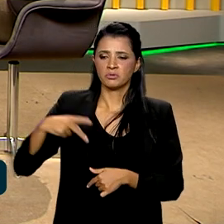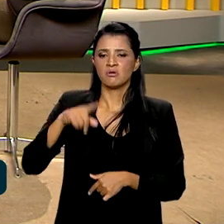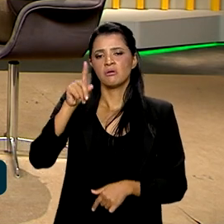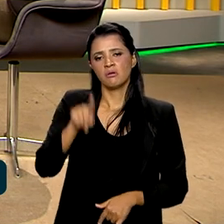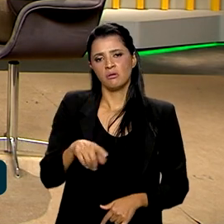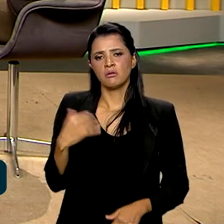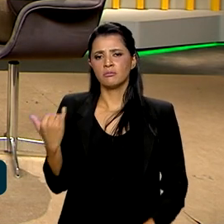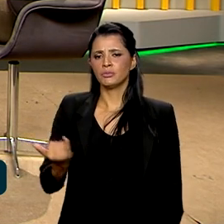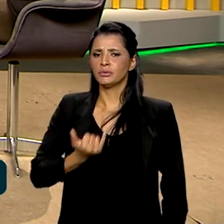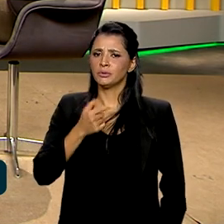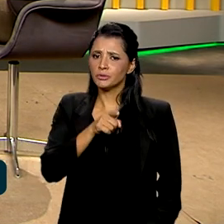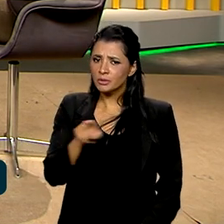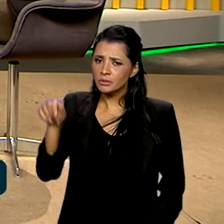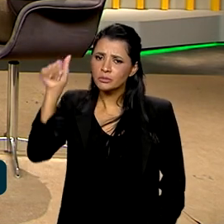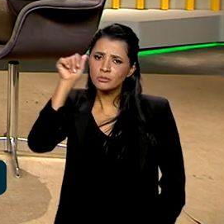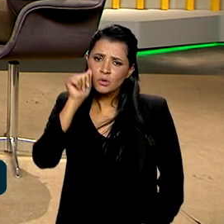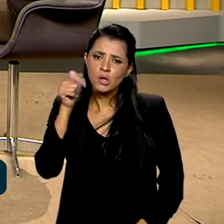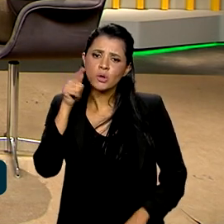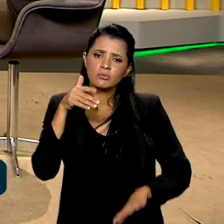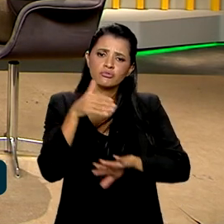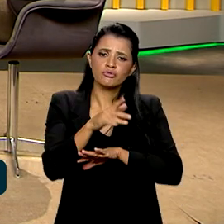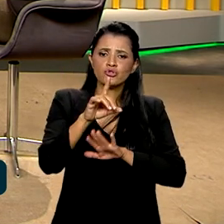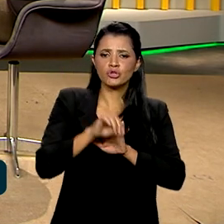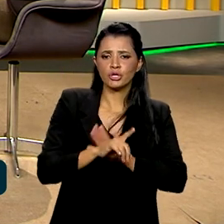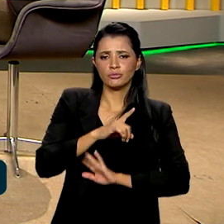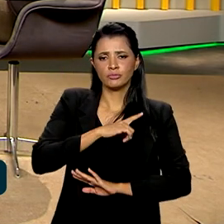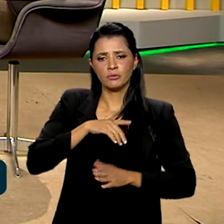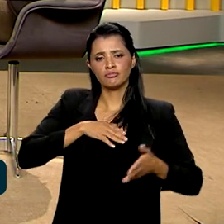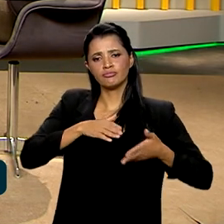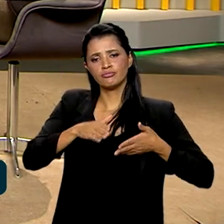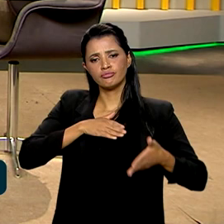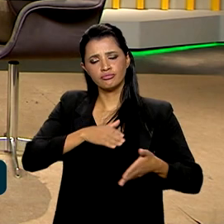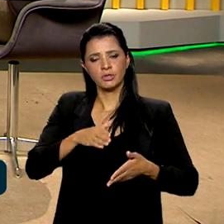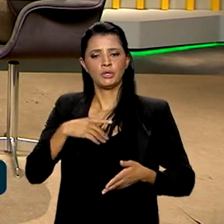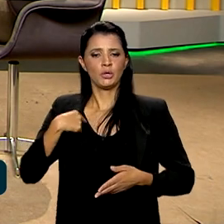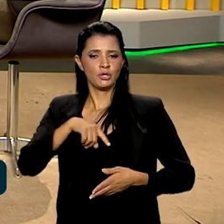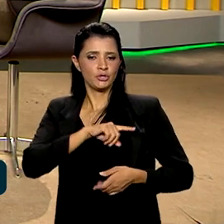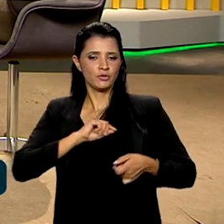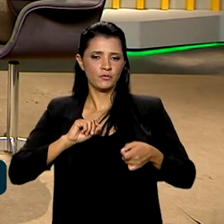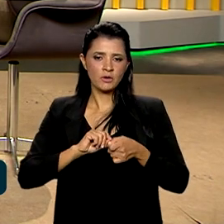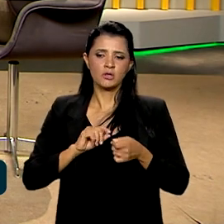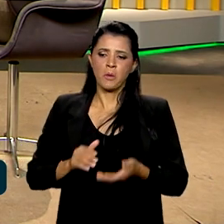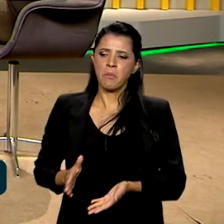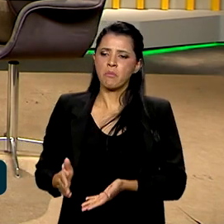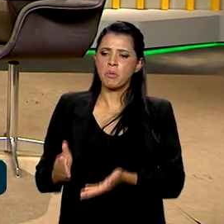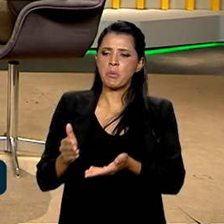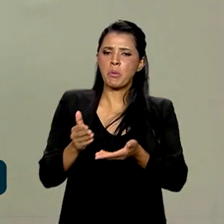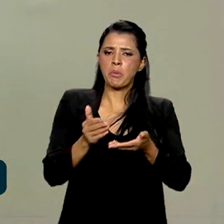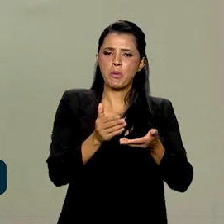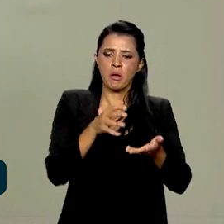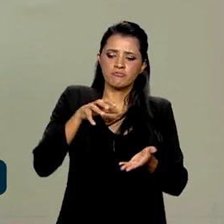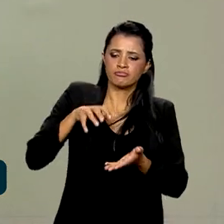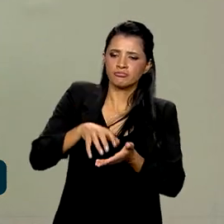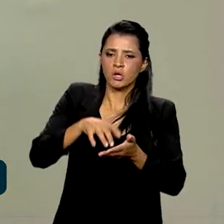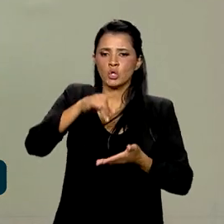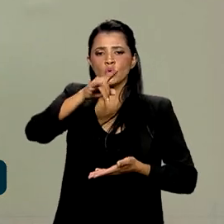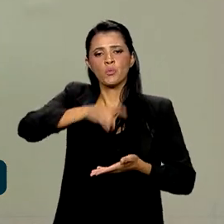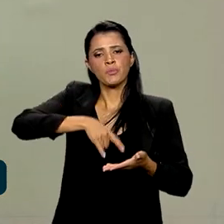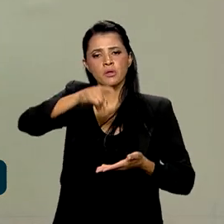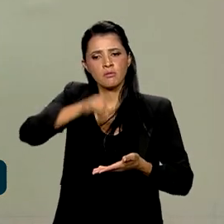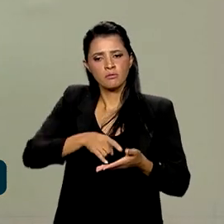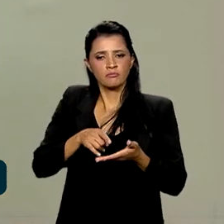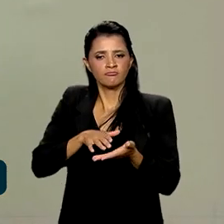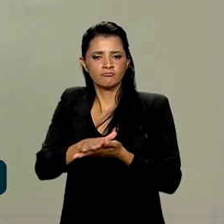fundamentais para que essas mulheres possam acessar os seus direitos. Então, nós estamos fazendo mutirões de documentação em todo o país